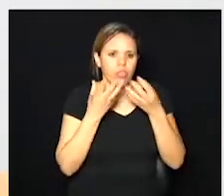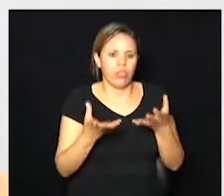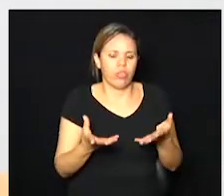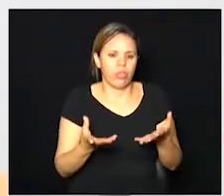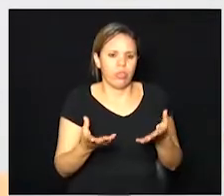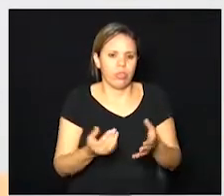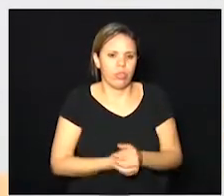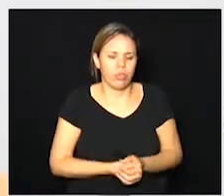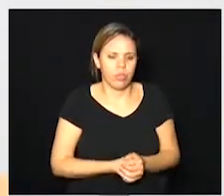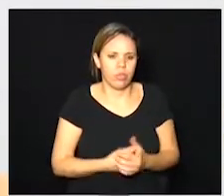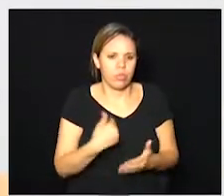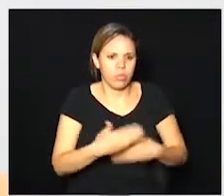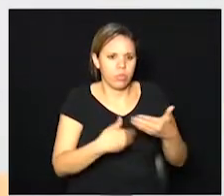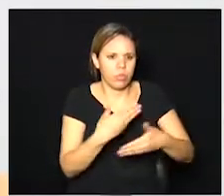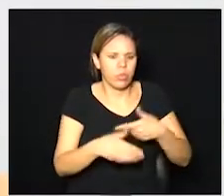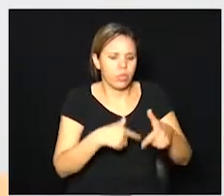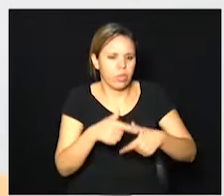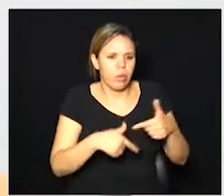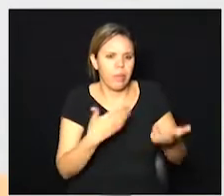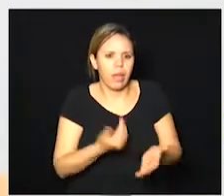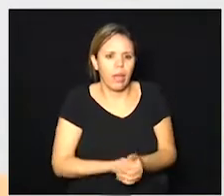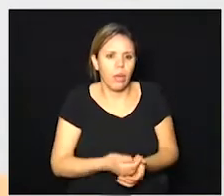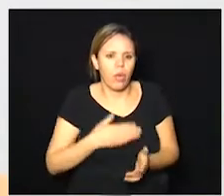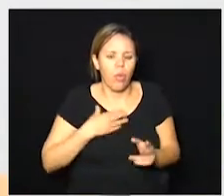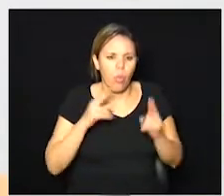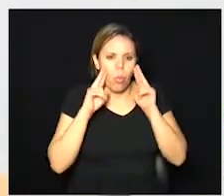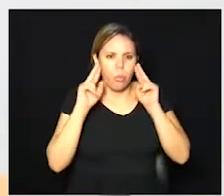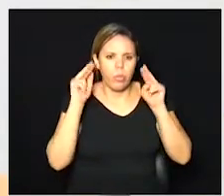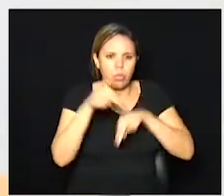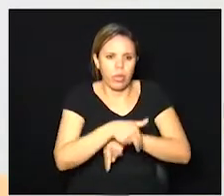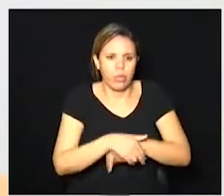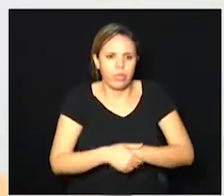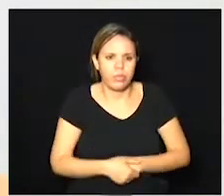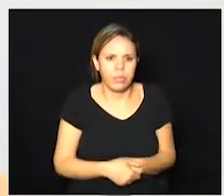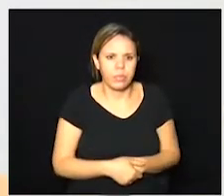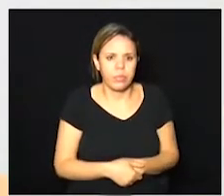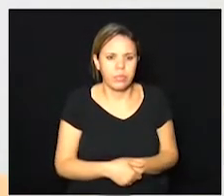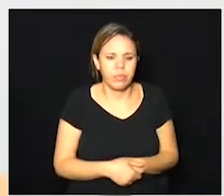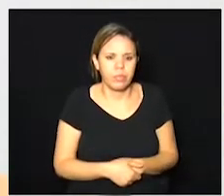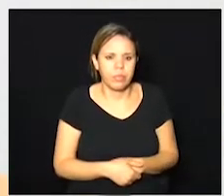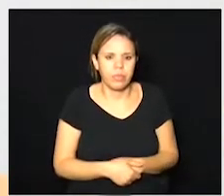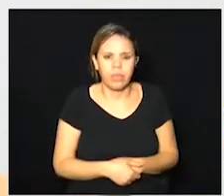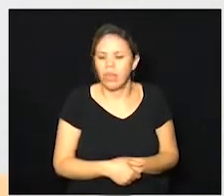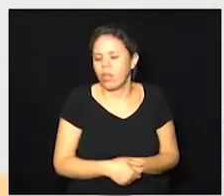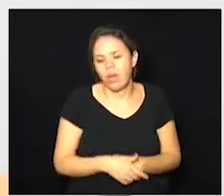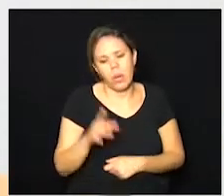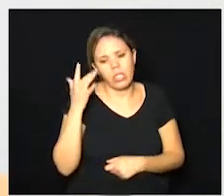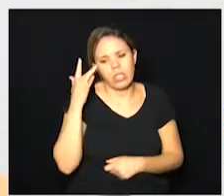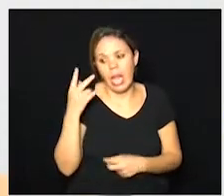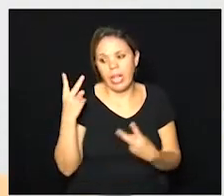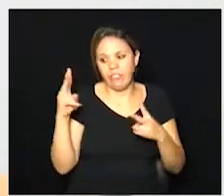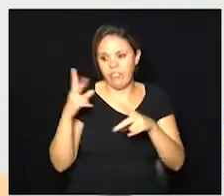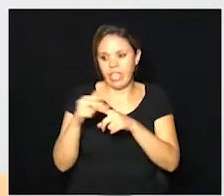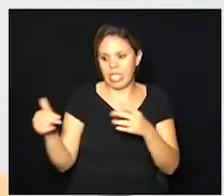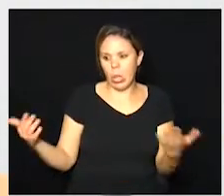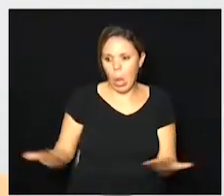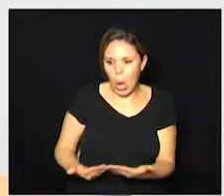condução desse processo humildade não cantar vitória antes da hora